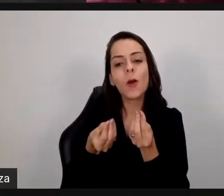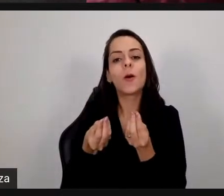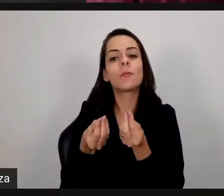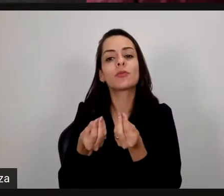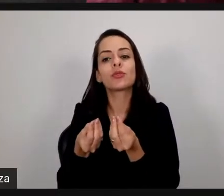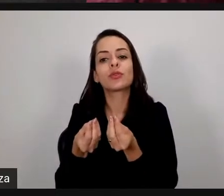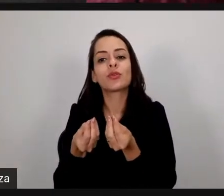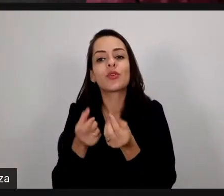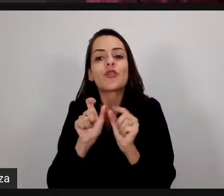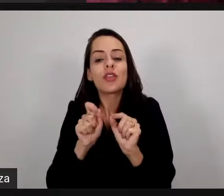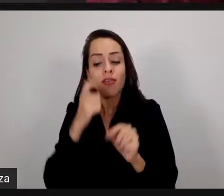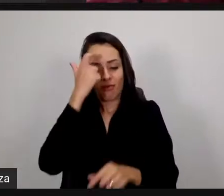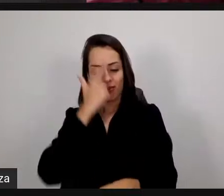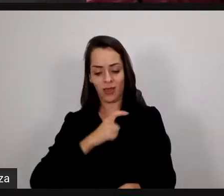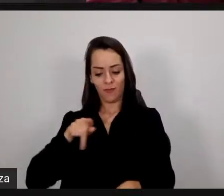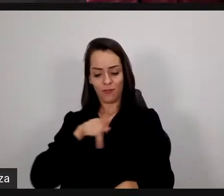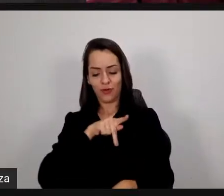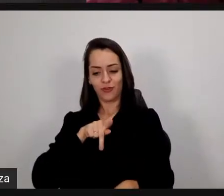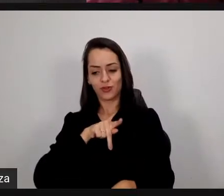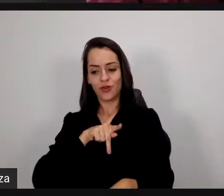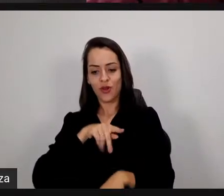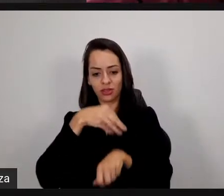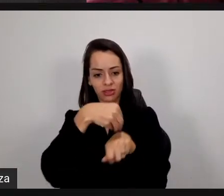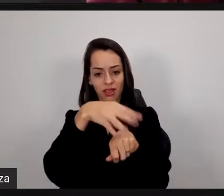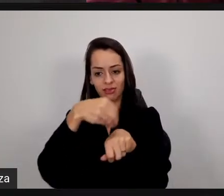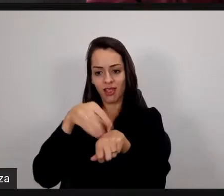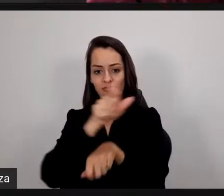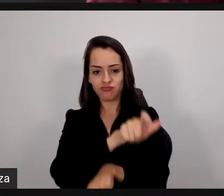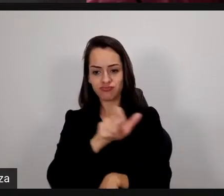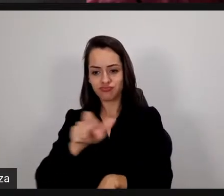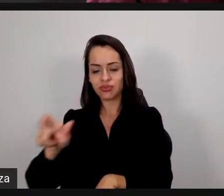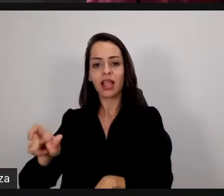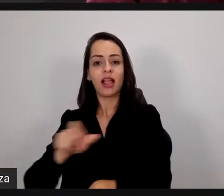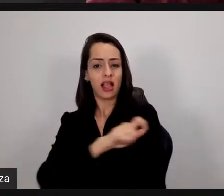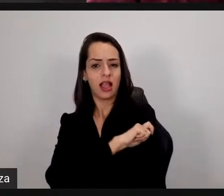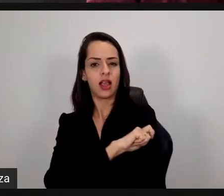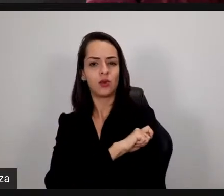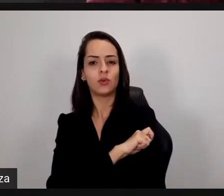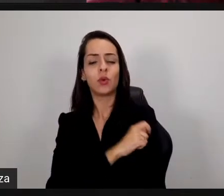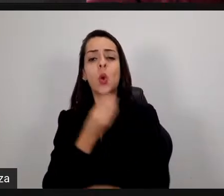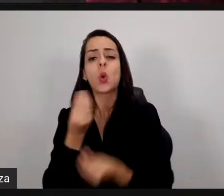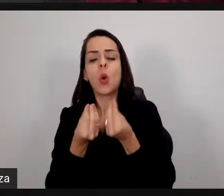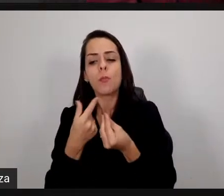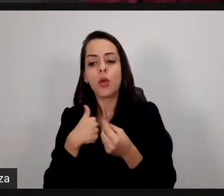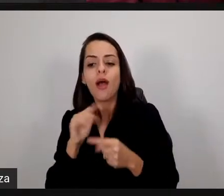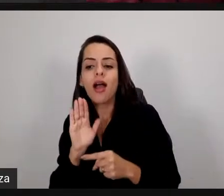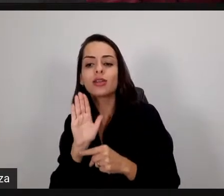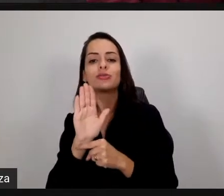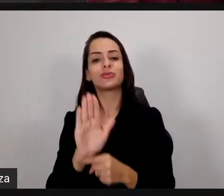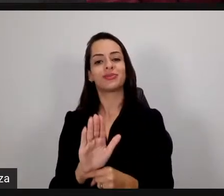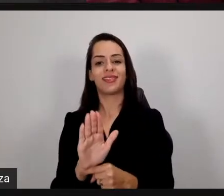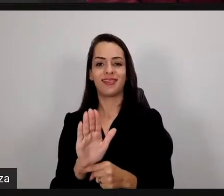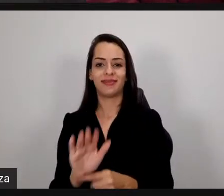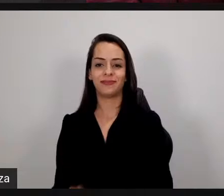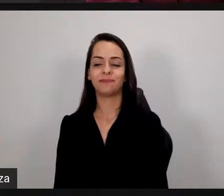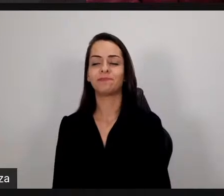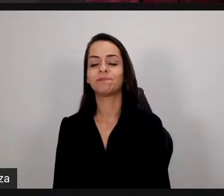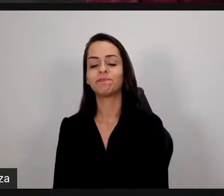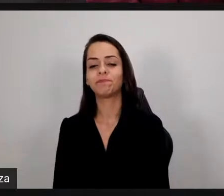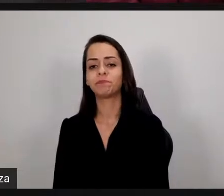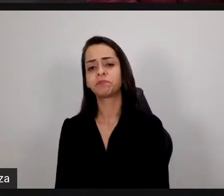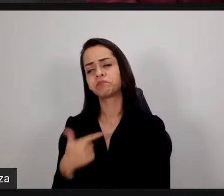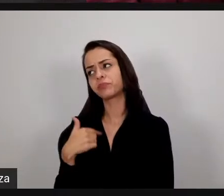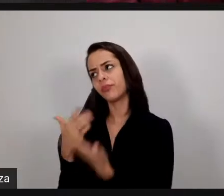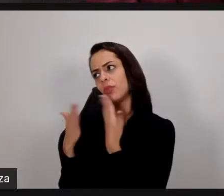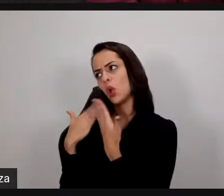ser facilitador? Eu costumo falar com alguns professores quando a gente está conversando sobre isso também. Você não se incomoda de na véspera